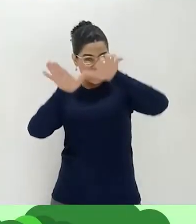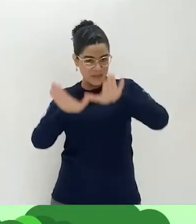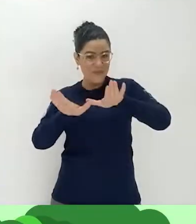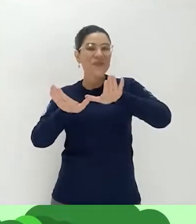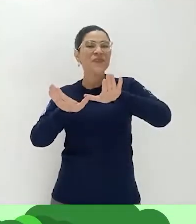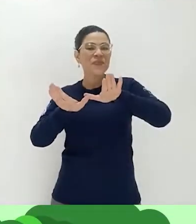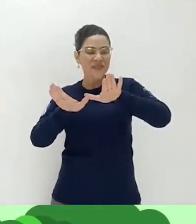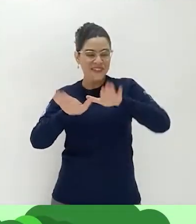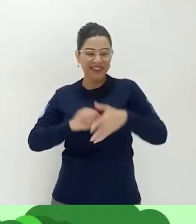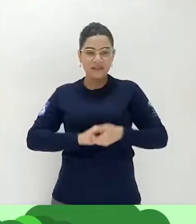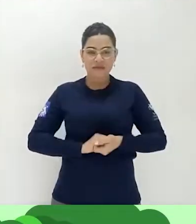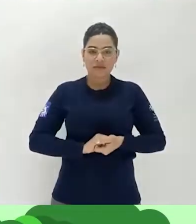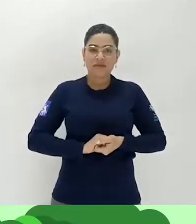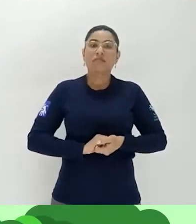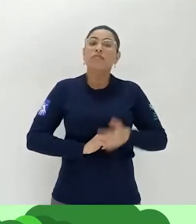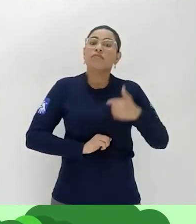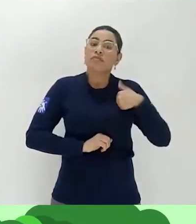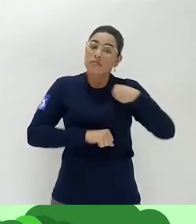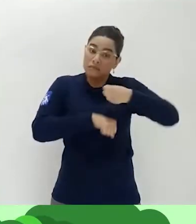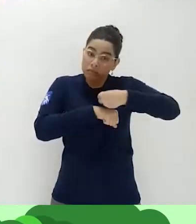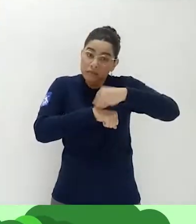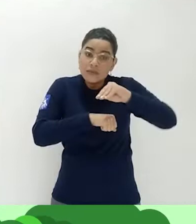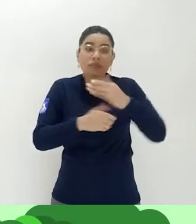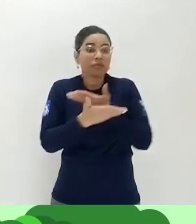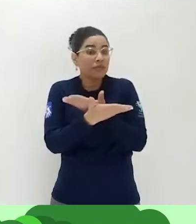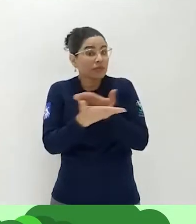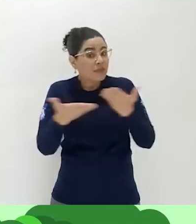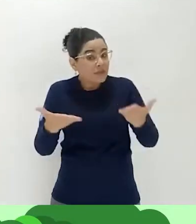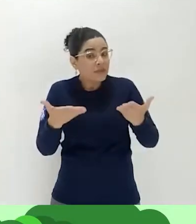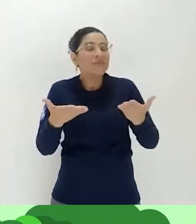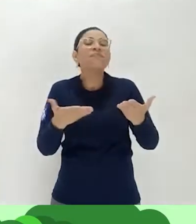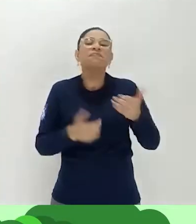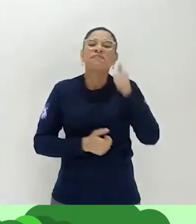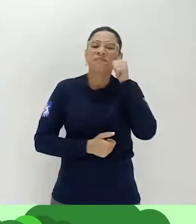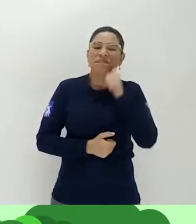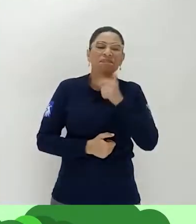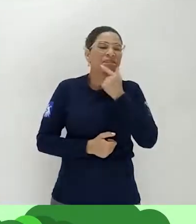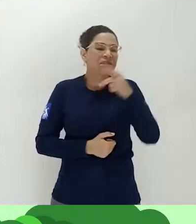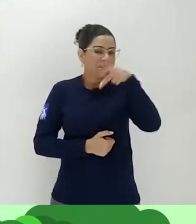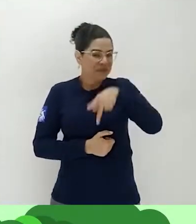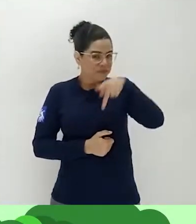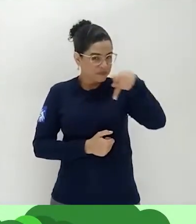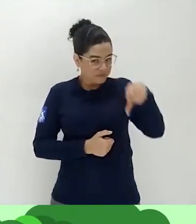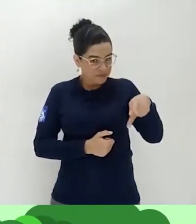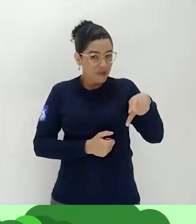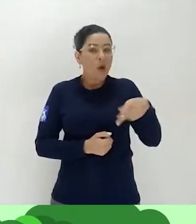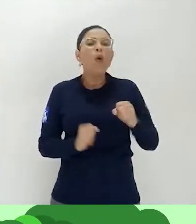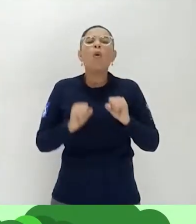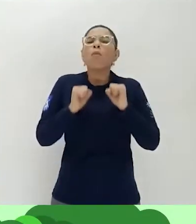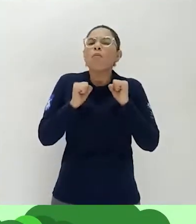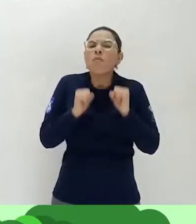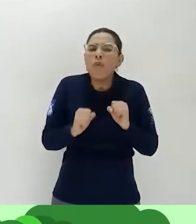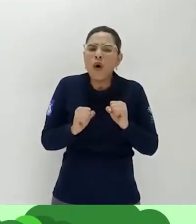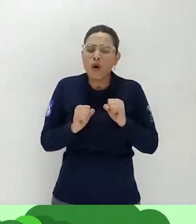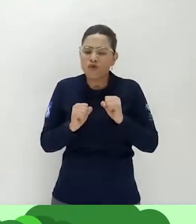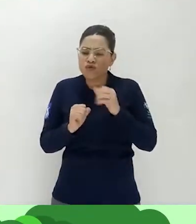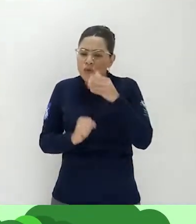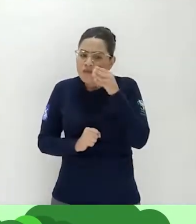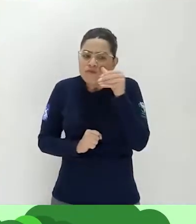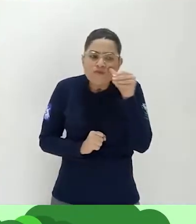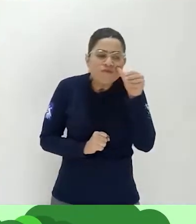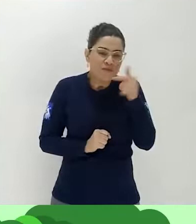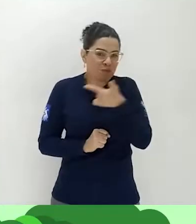Eu vou deixar aqui uma dica pra você, professora, professor. Vocês podem explorar outras